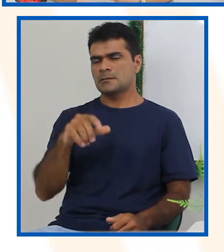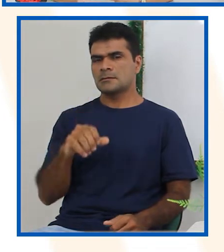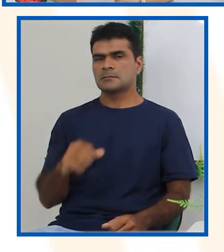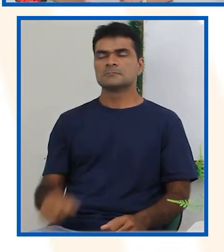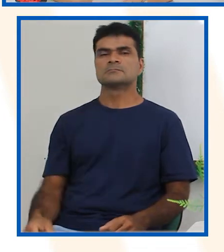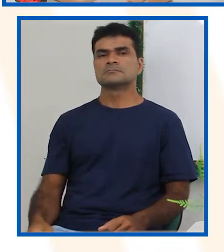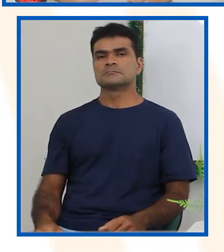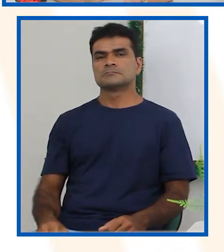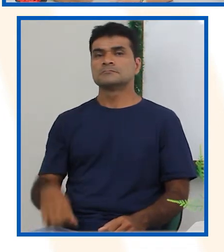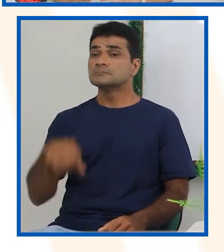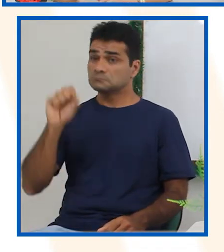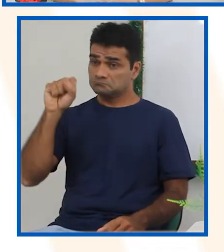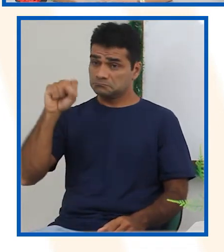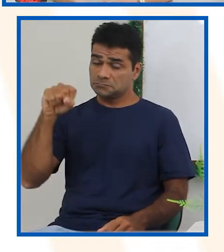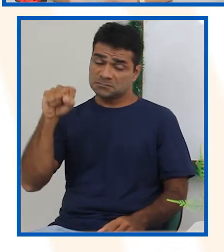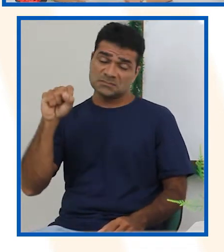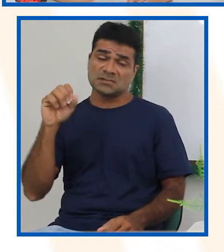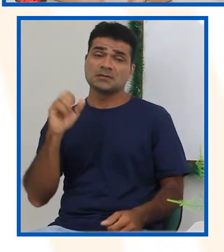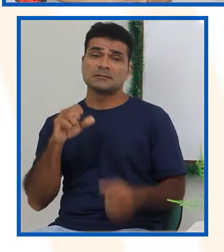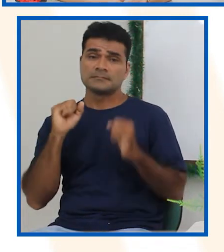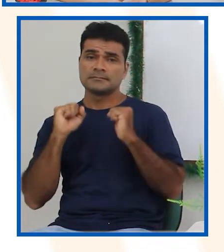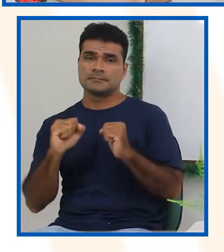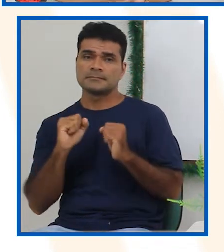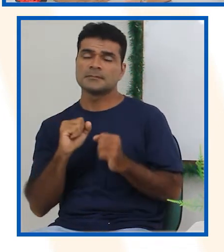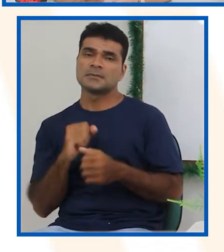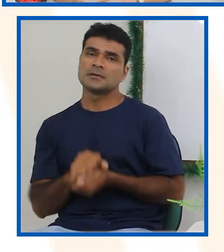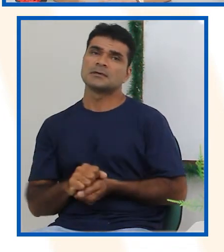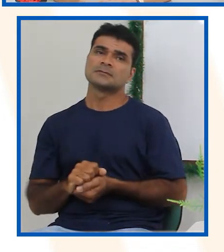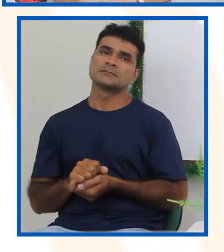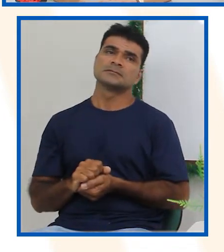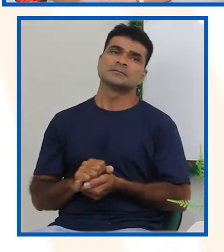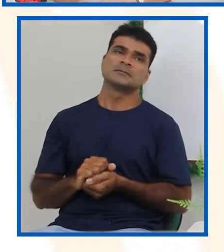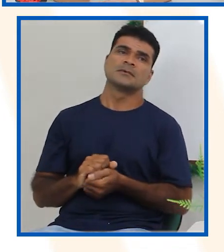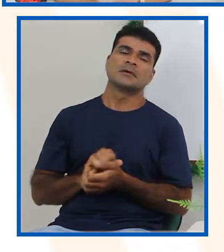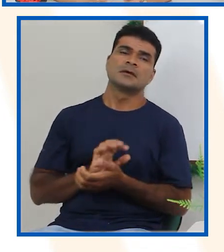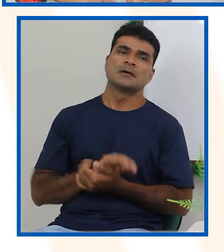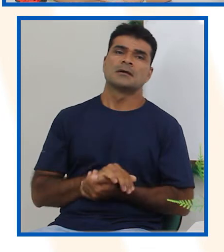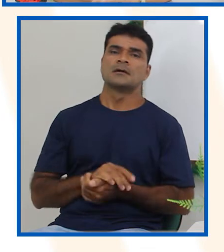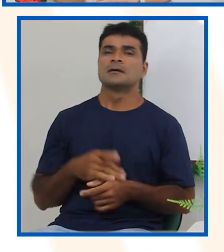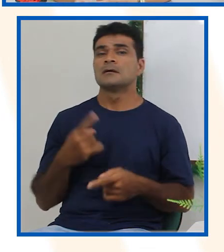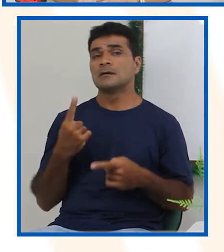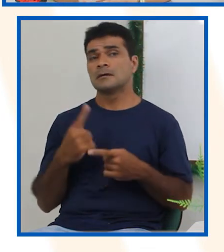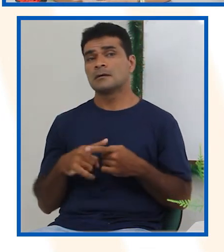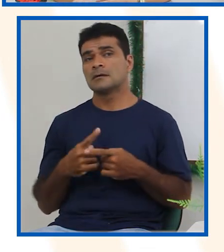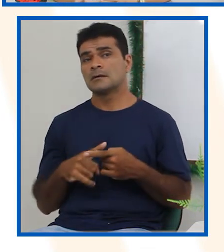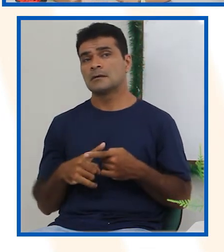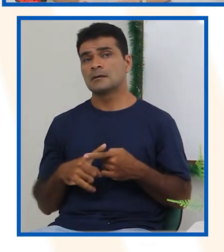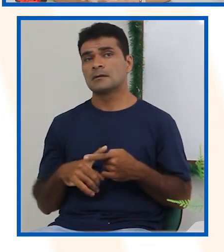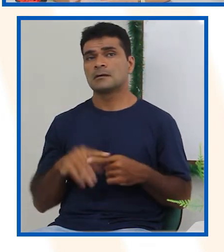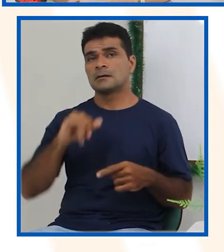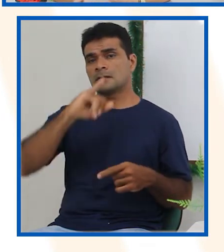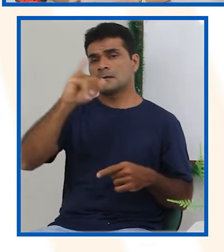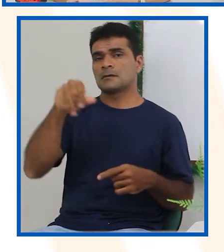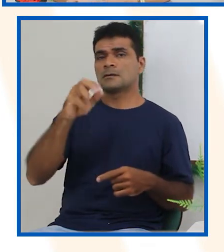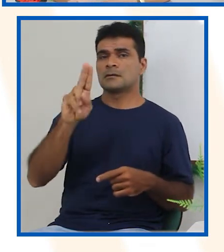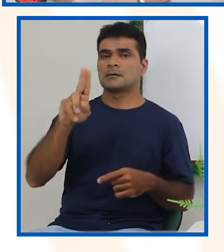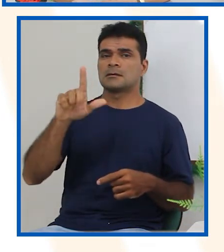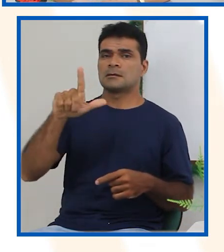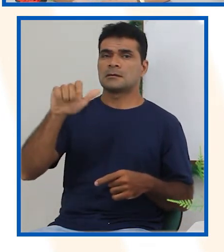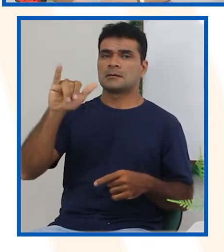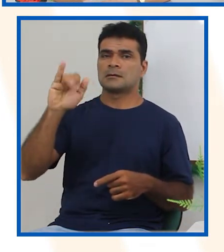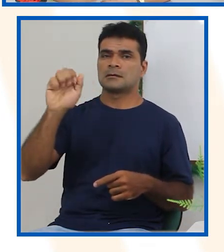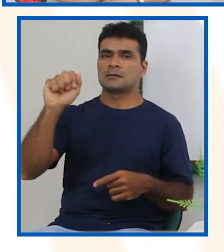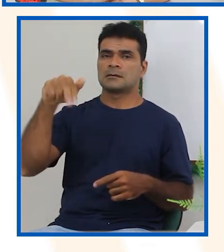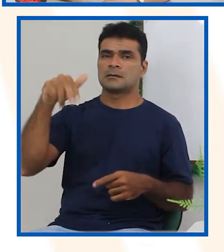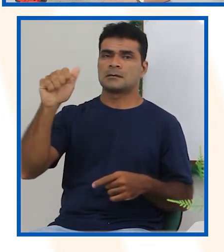Sim, Ela pode ganhar. Pode ser que sim e pode ser que não. Porque a Juliana comprou um dos carrinhos